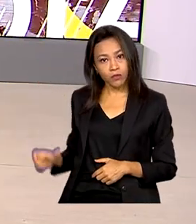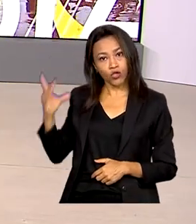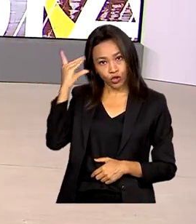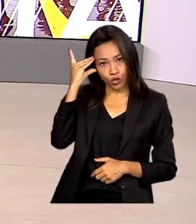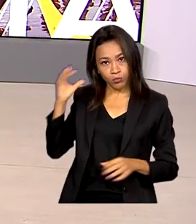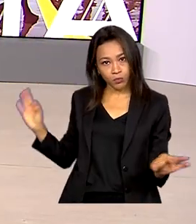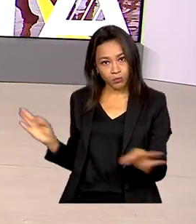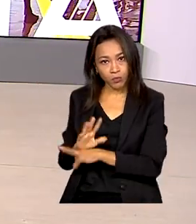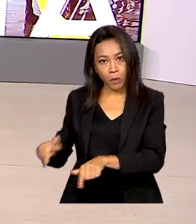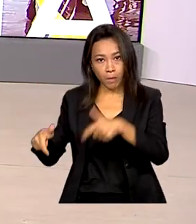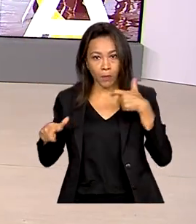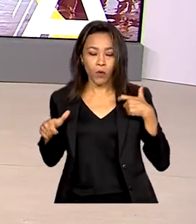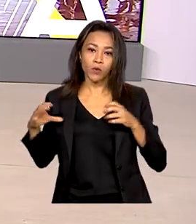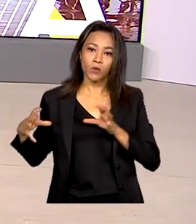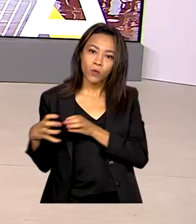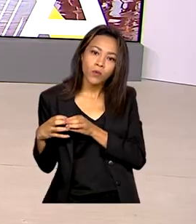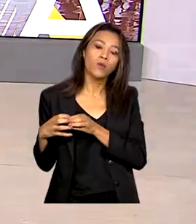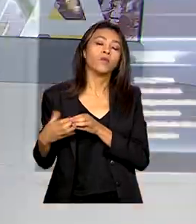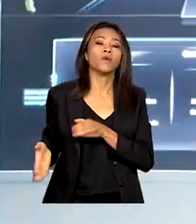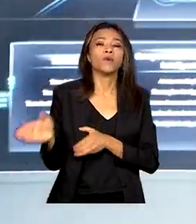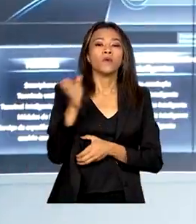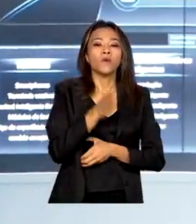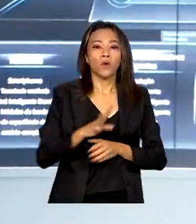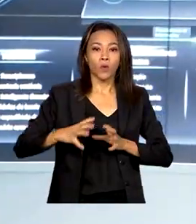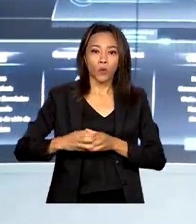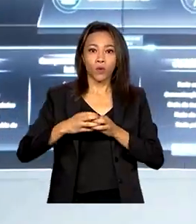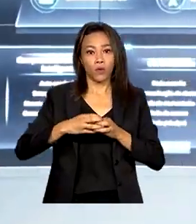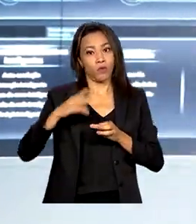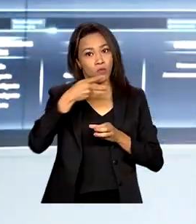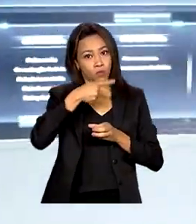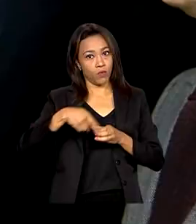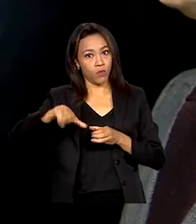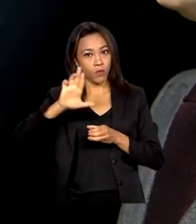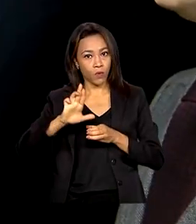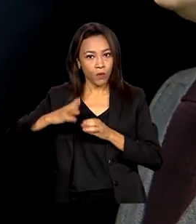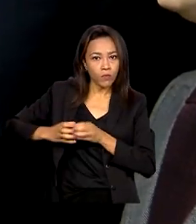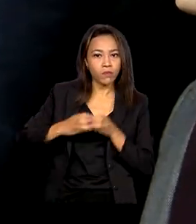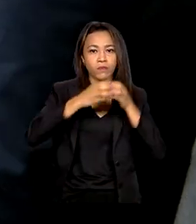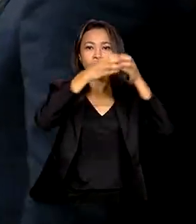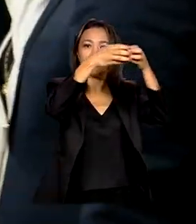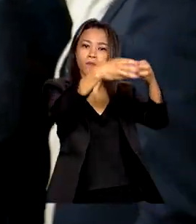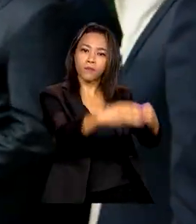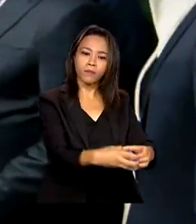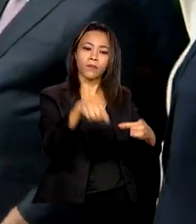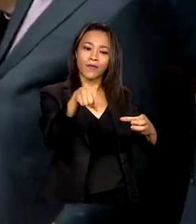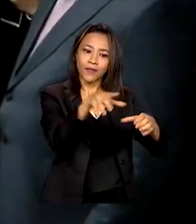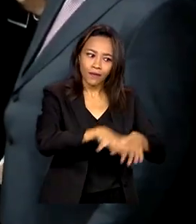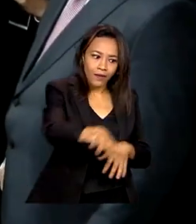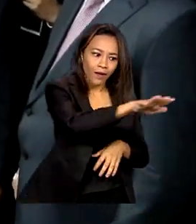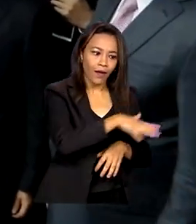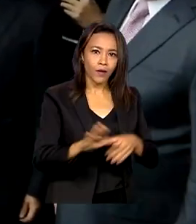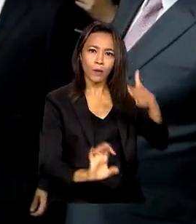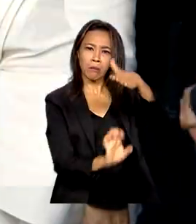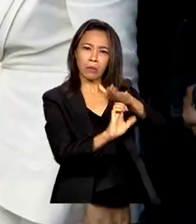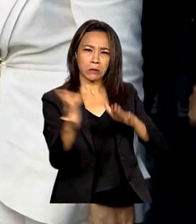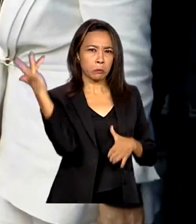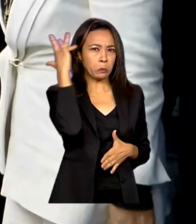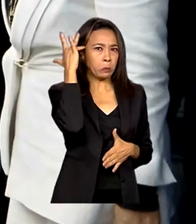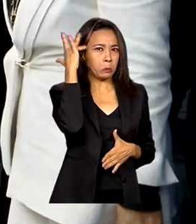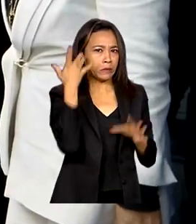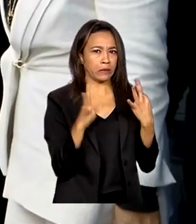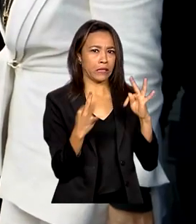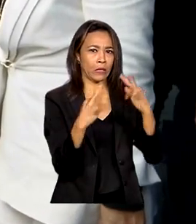banco de desenvolvimento do BRICS, a comitiva do presidente Lula seguiu para o Centro Tecnológico da gigante chinesa de tecnologia